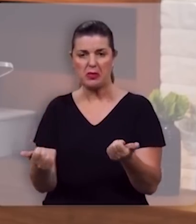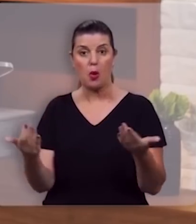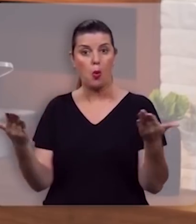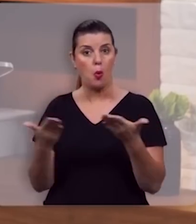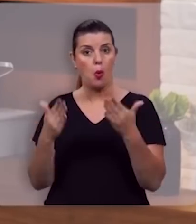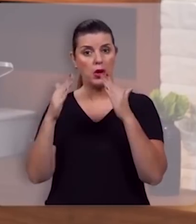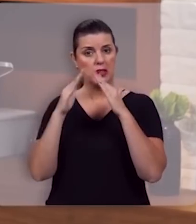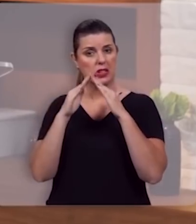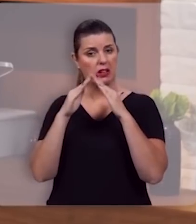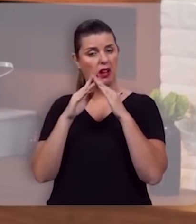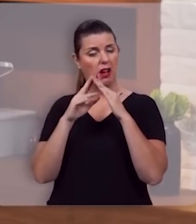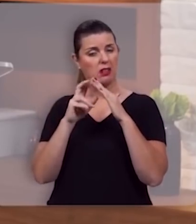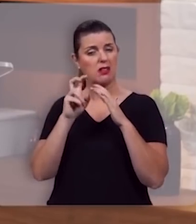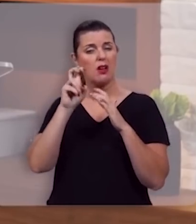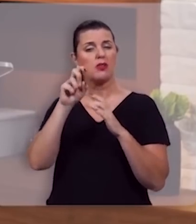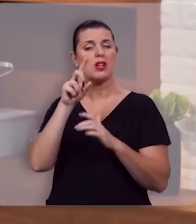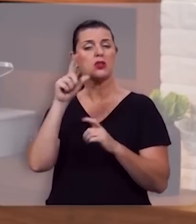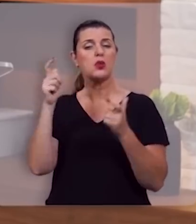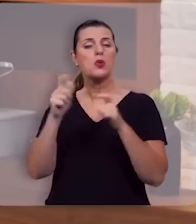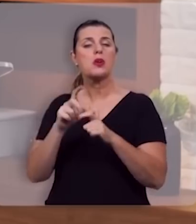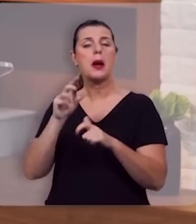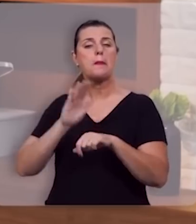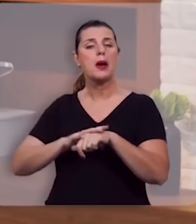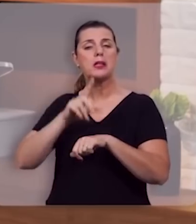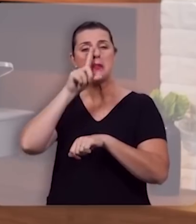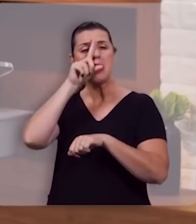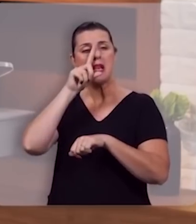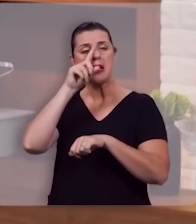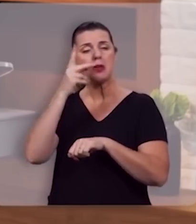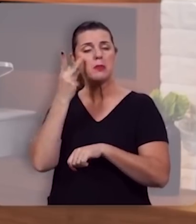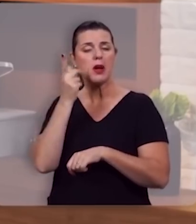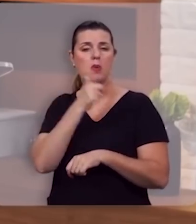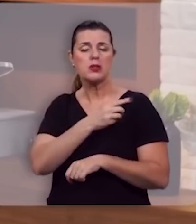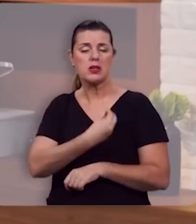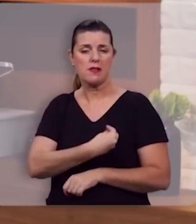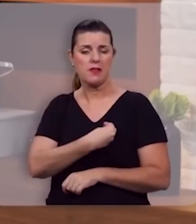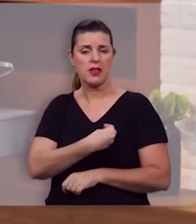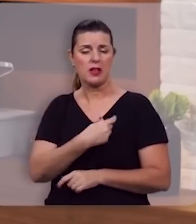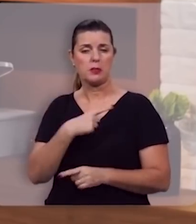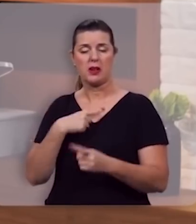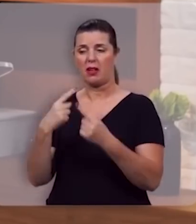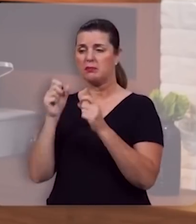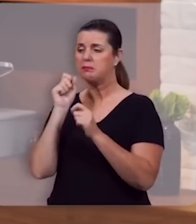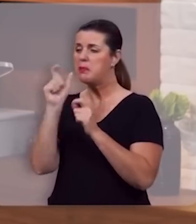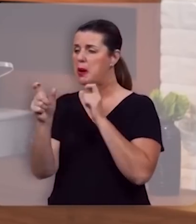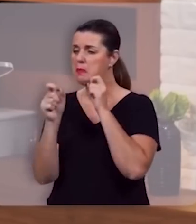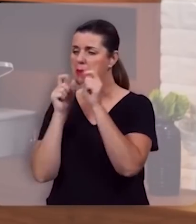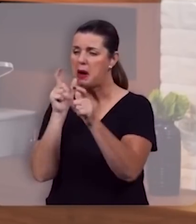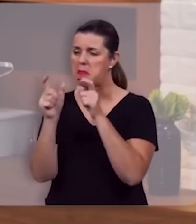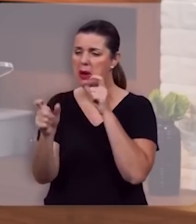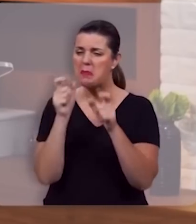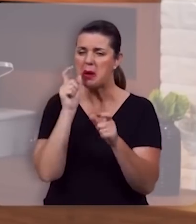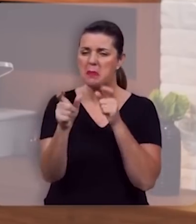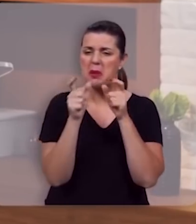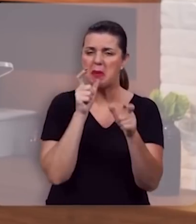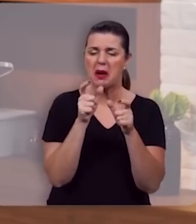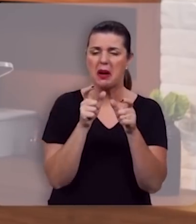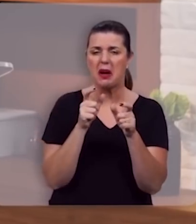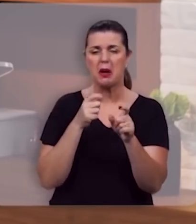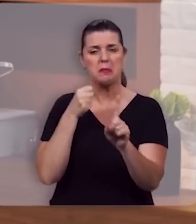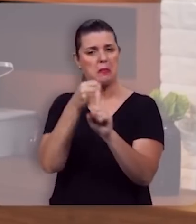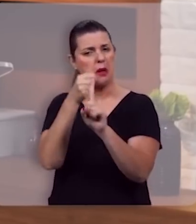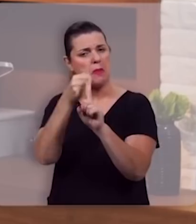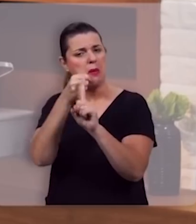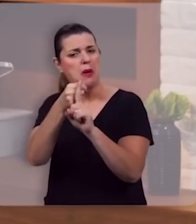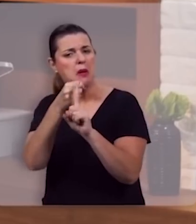hoje ser o quinto lugar mais perigoso do mundo para se viver agressões verbais agressões físicas